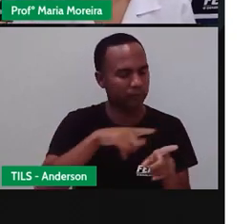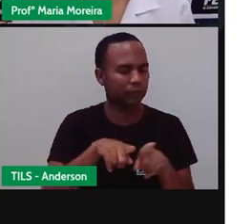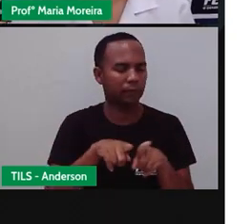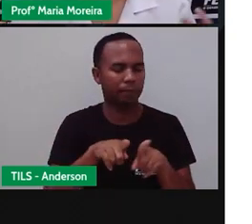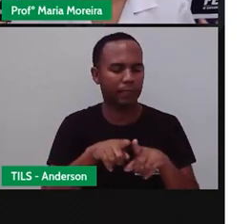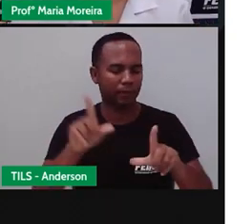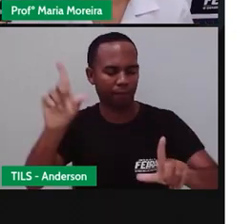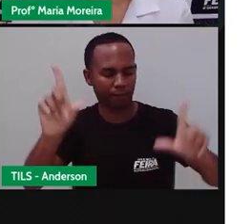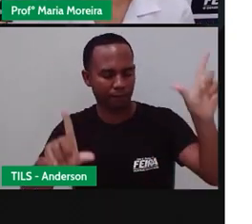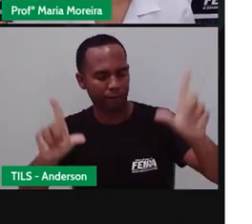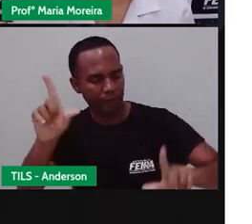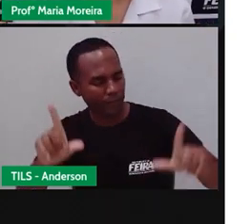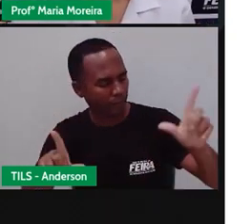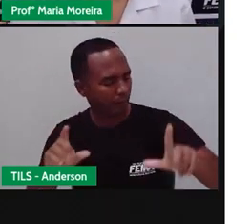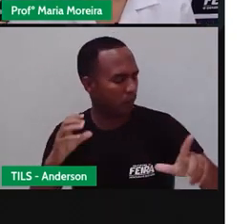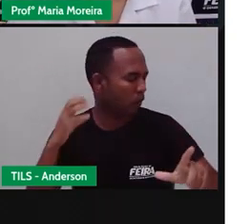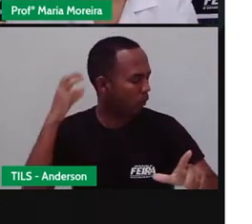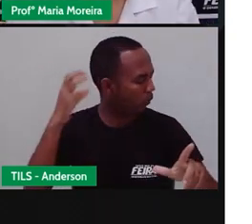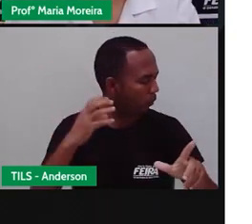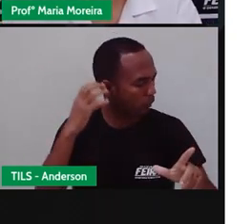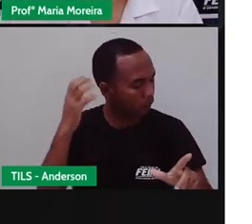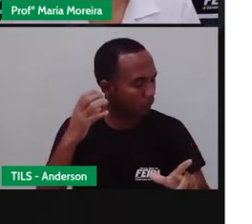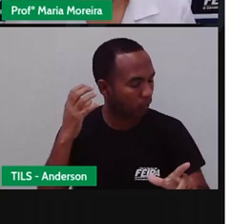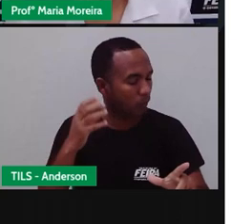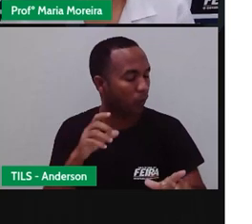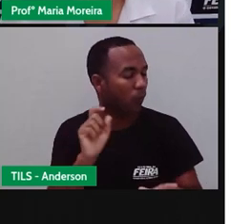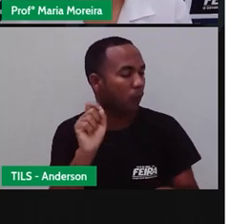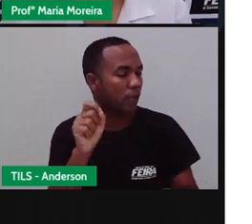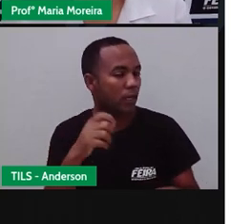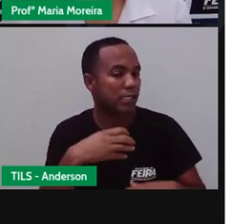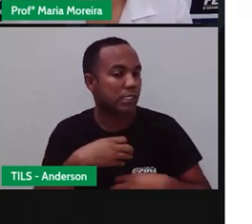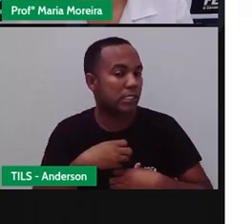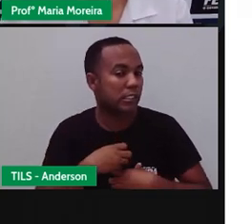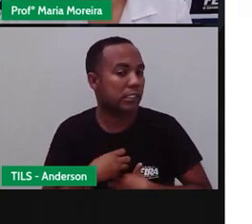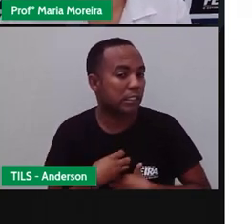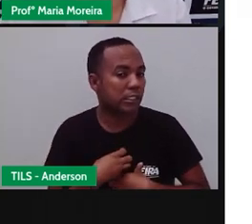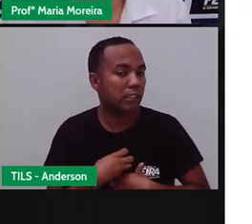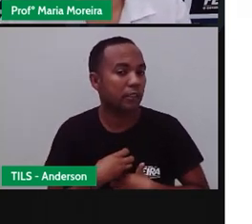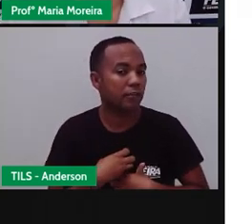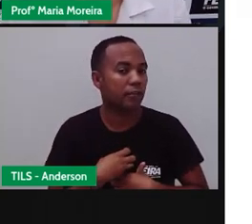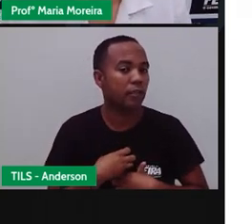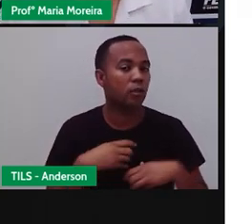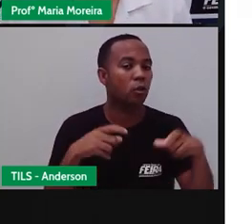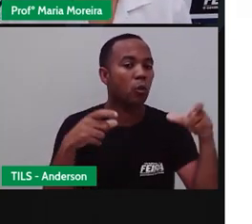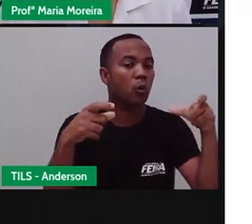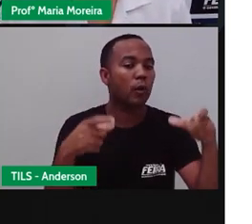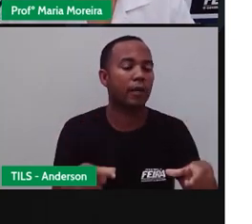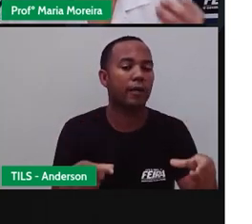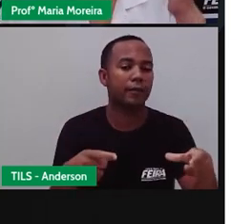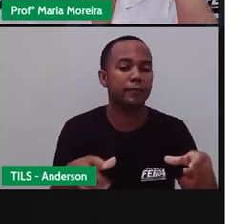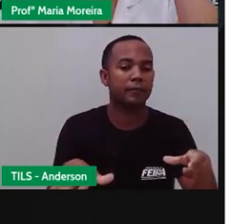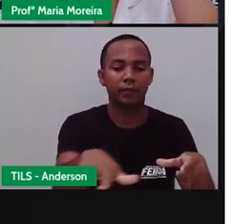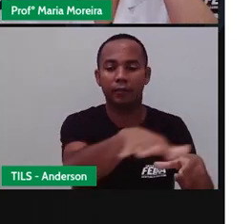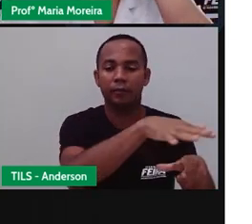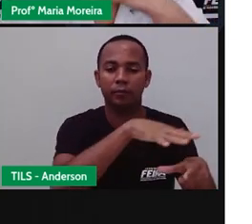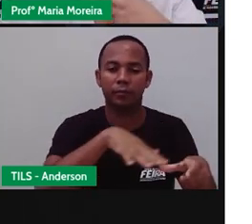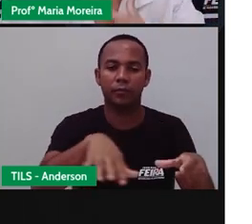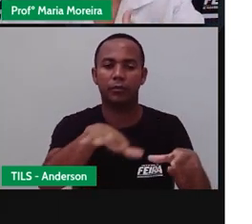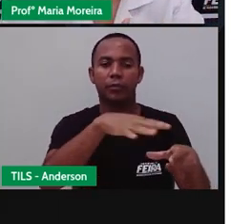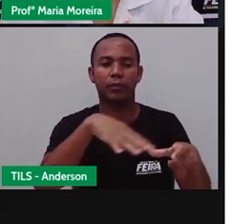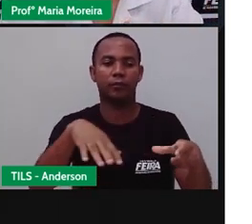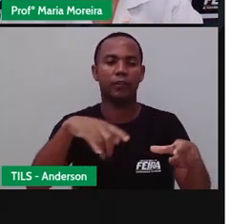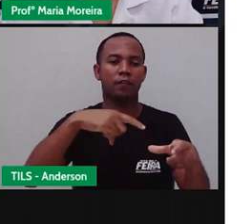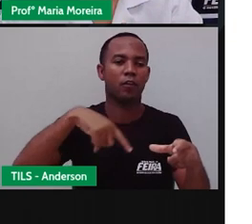TV ligada, de um som ao longe. Isso é sentir a paisagem quando você, ó, fecha os olhos